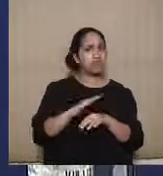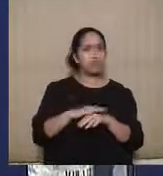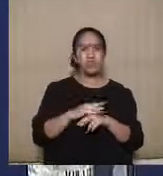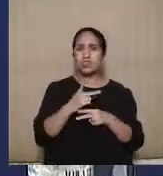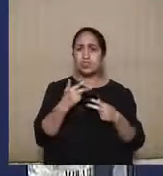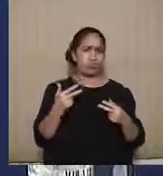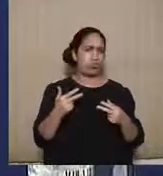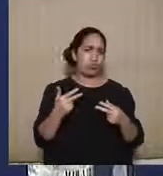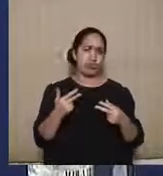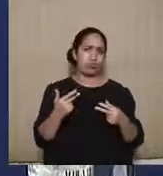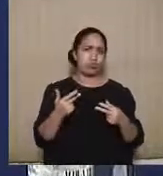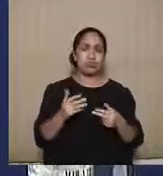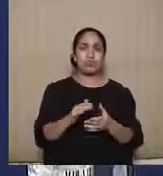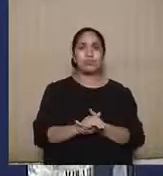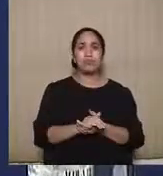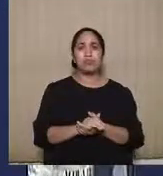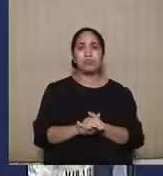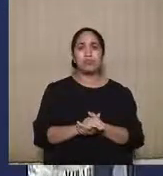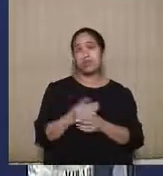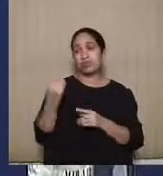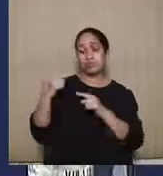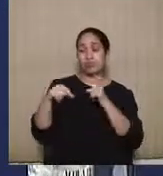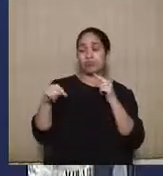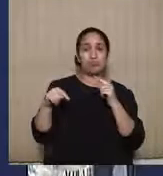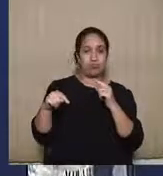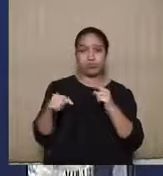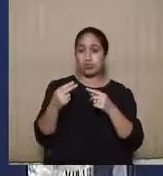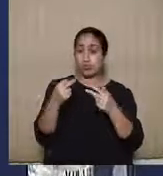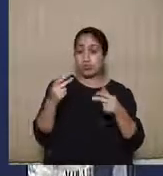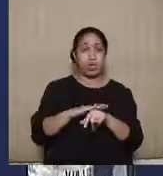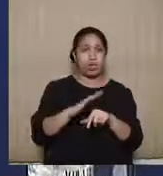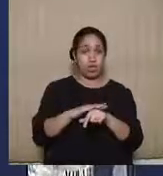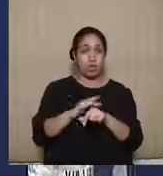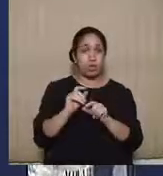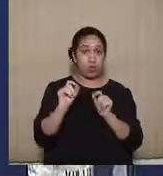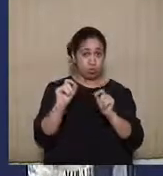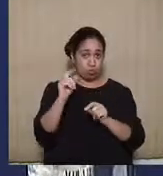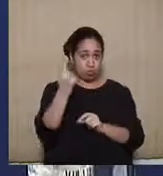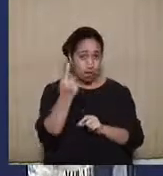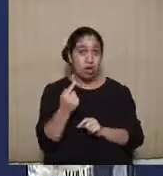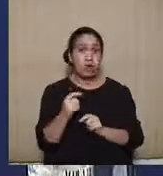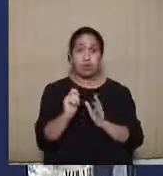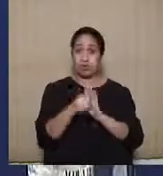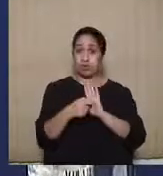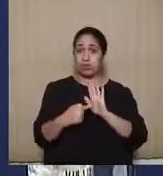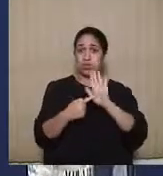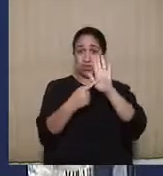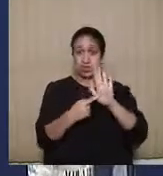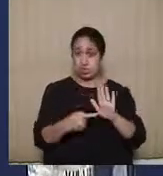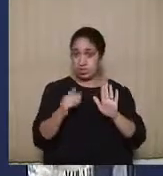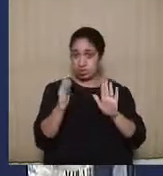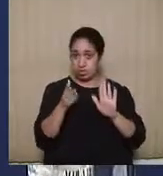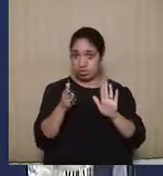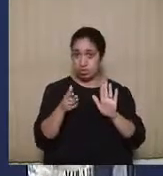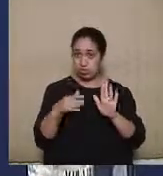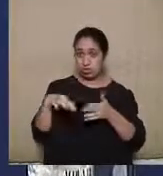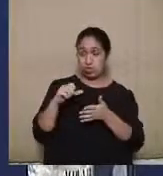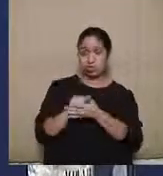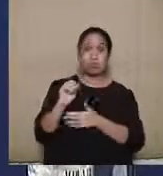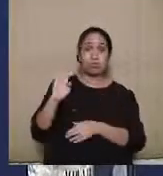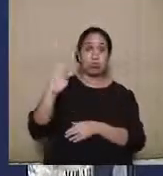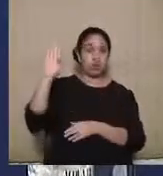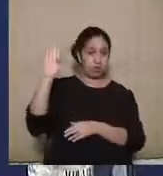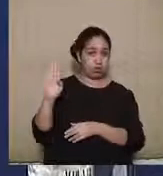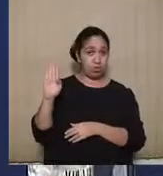de elegibilidade. E nessas ações aqui, uma vez apresentada a ação de impugnação de registro de candidatura,